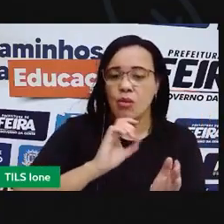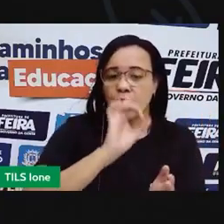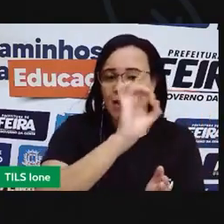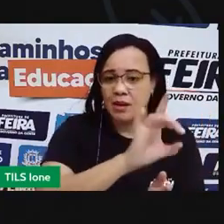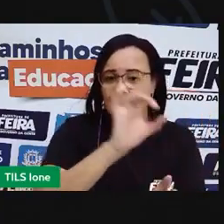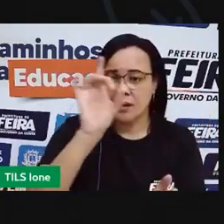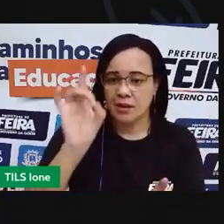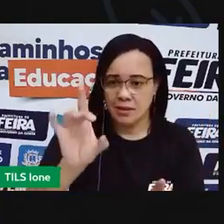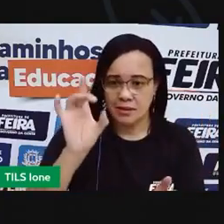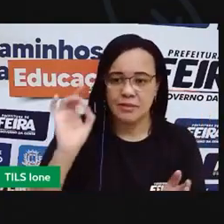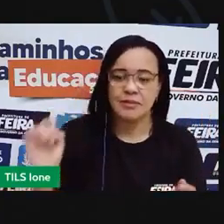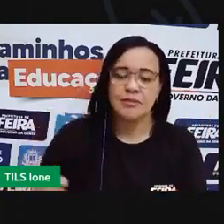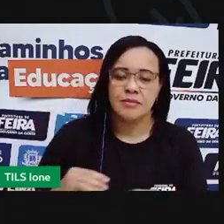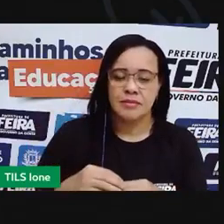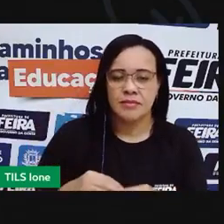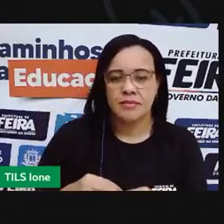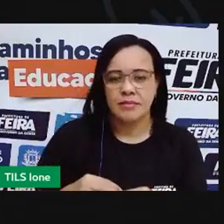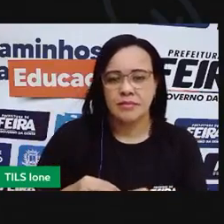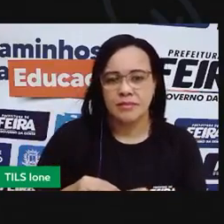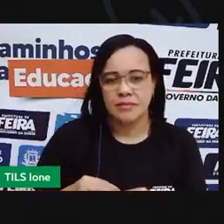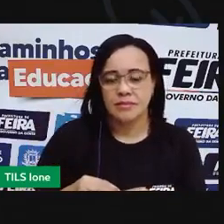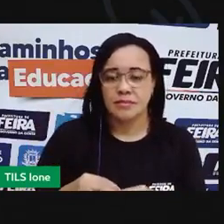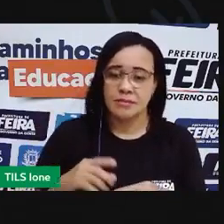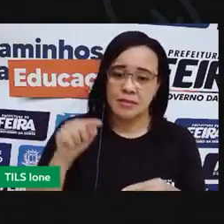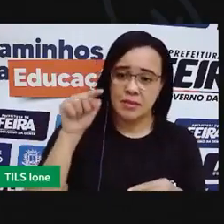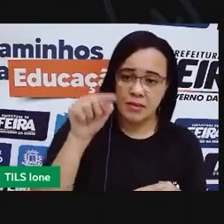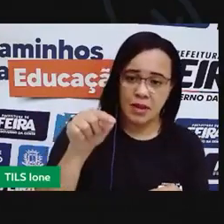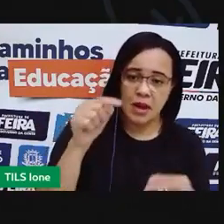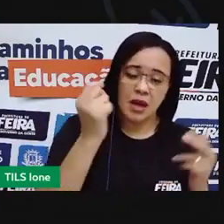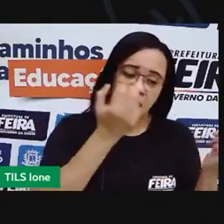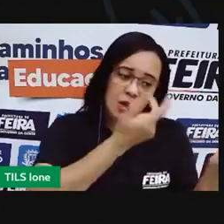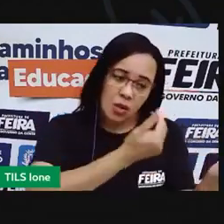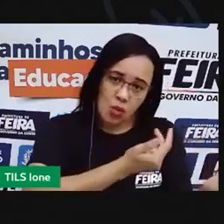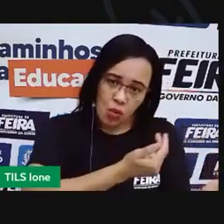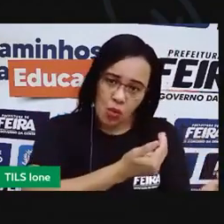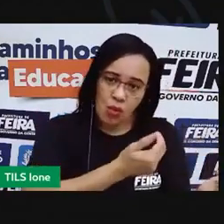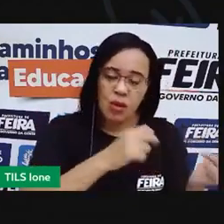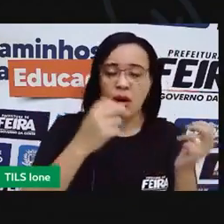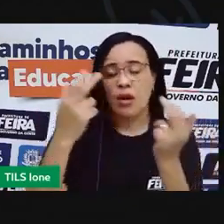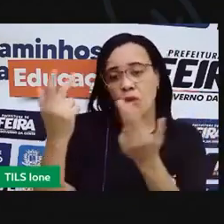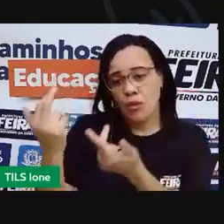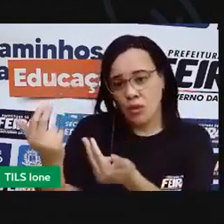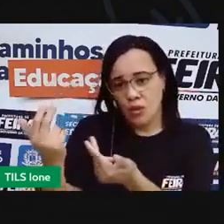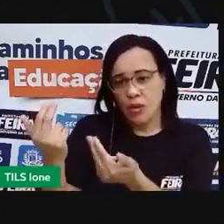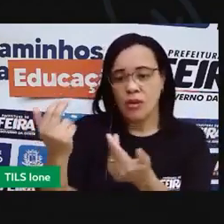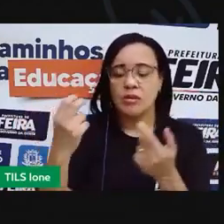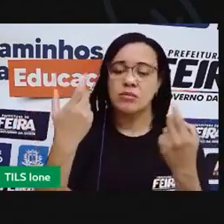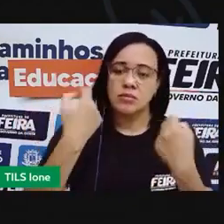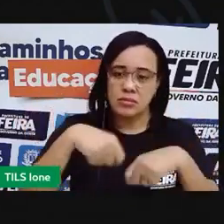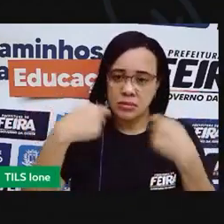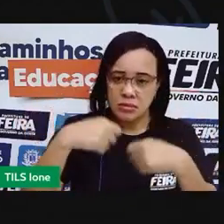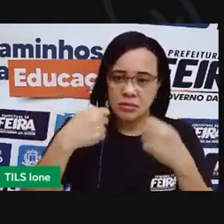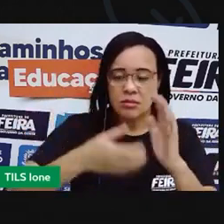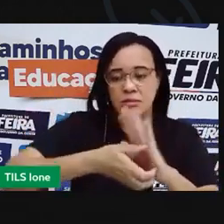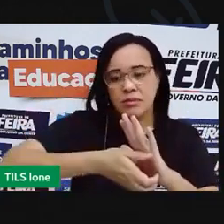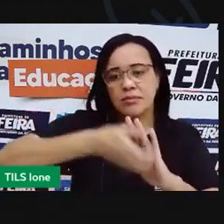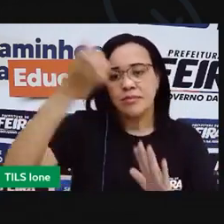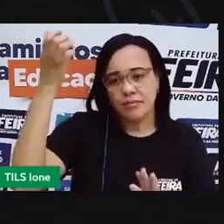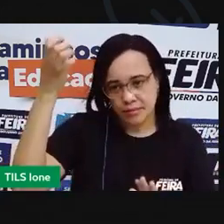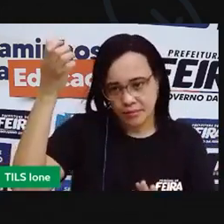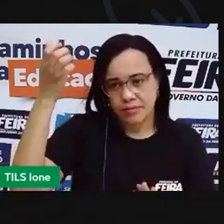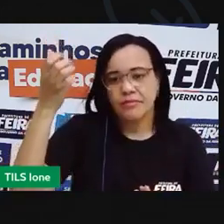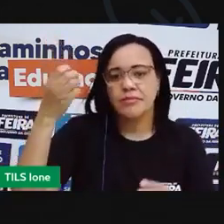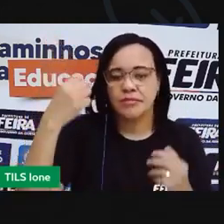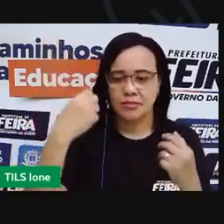então para que essa filha ficasse com a mesma quantidade que essa outra eu precisei retirar